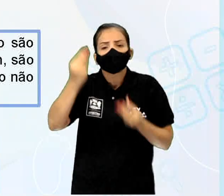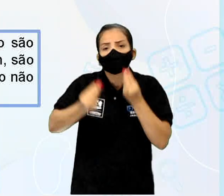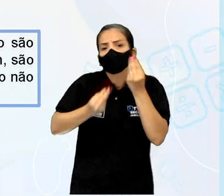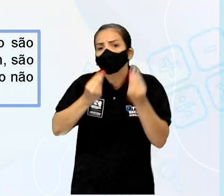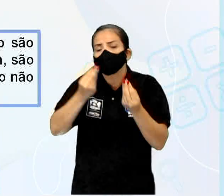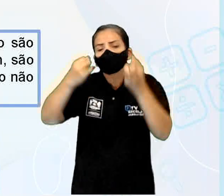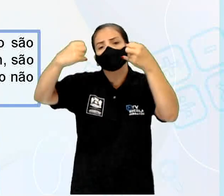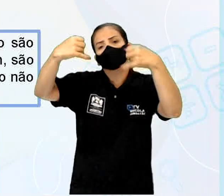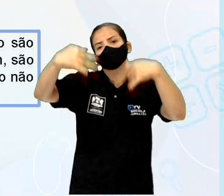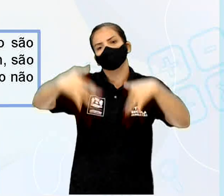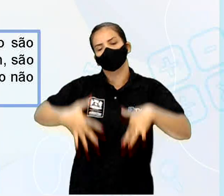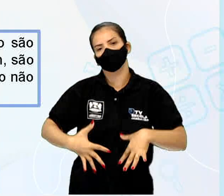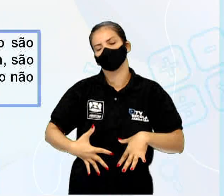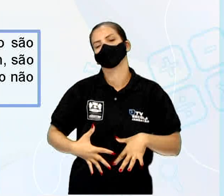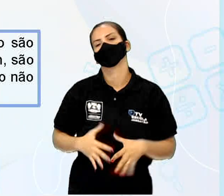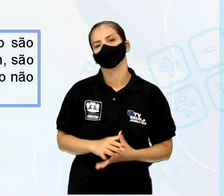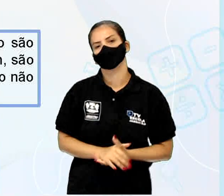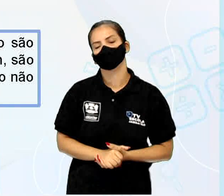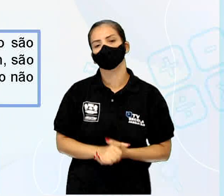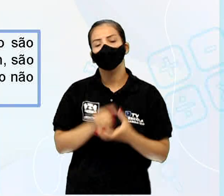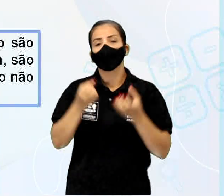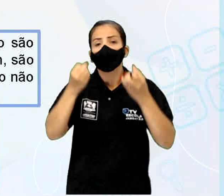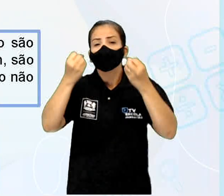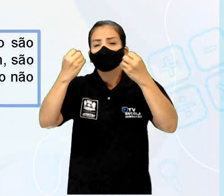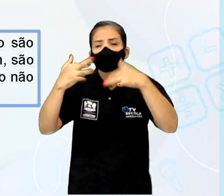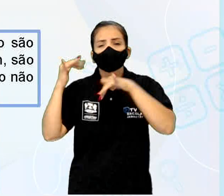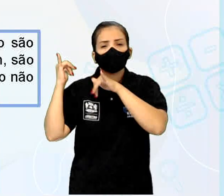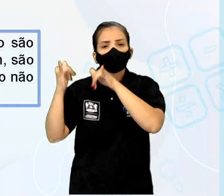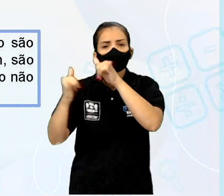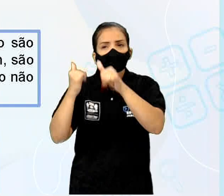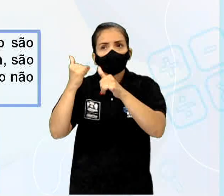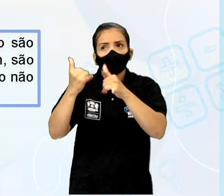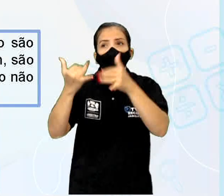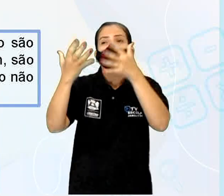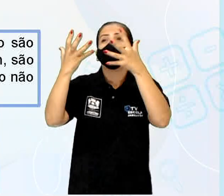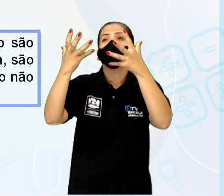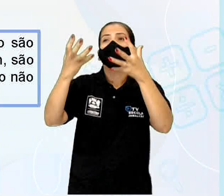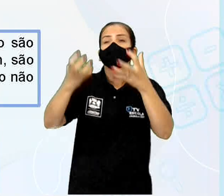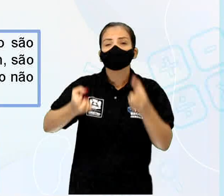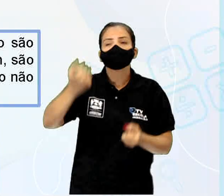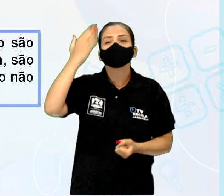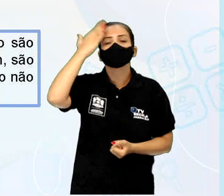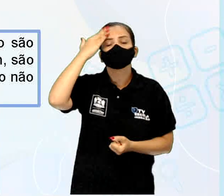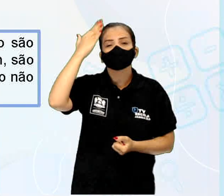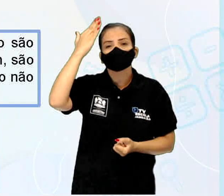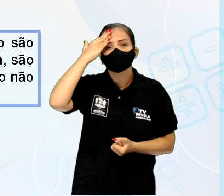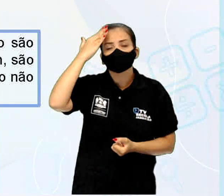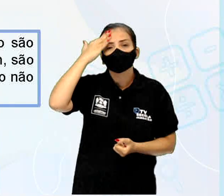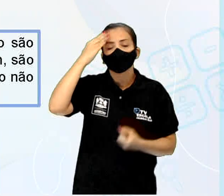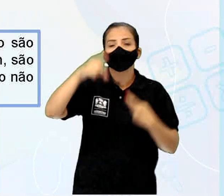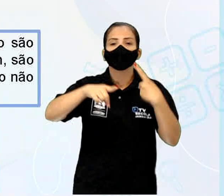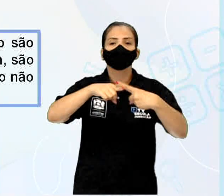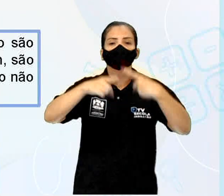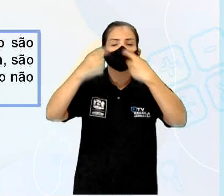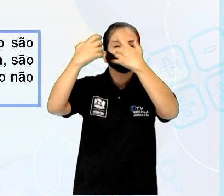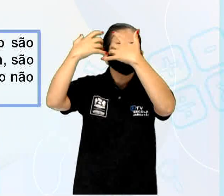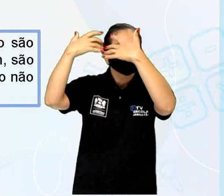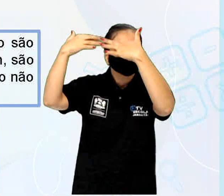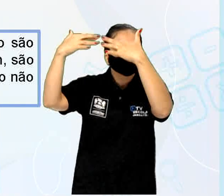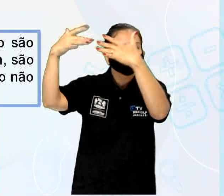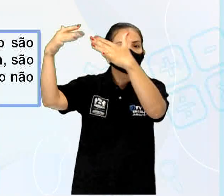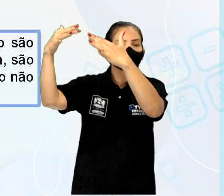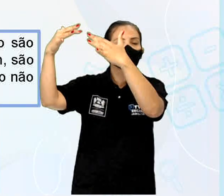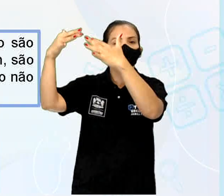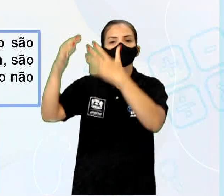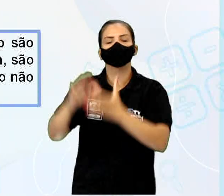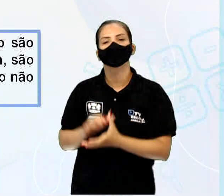Essas explicações, porém, são mais facilmente aceitas. Pois, apesar de serem fruto da imaginação, não são